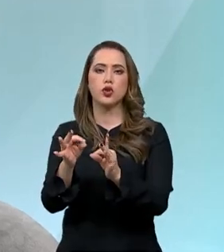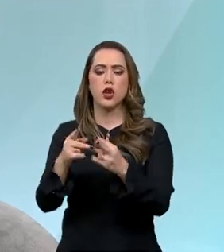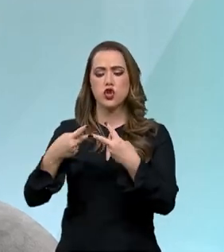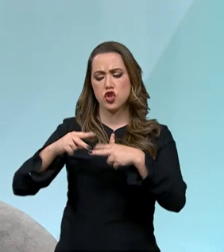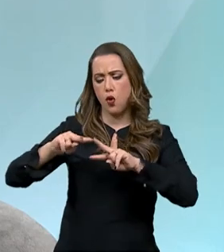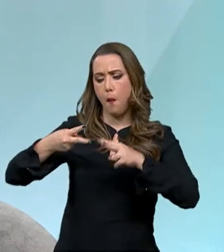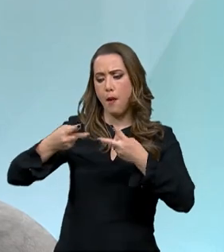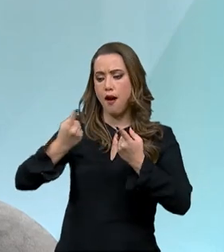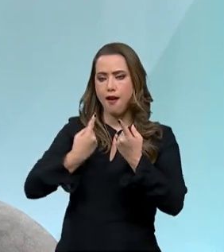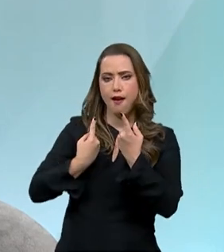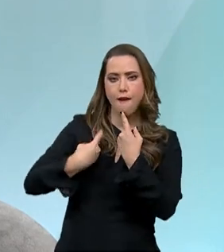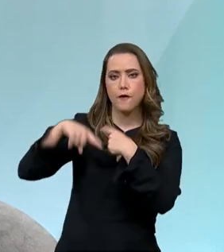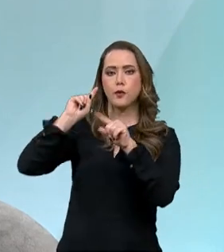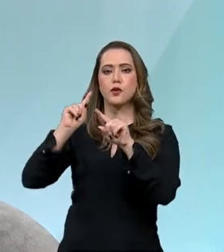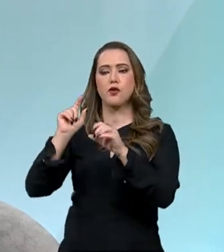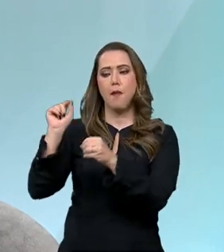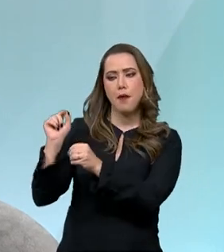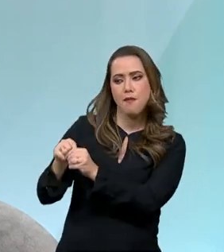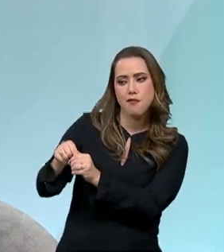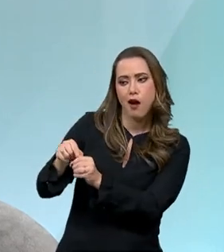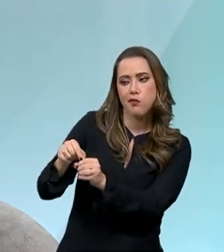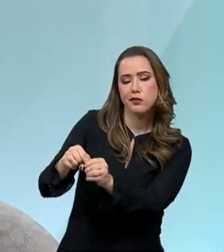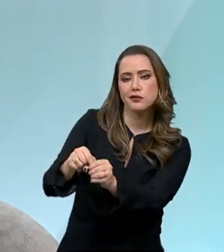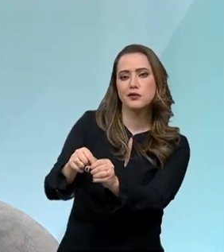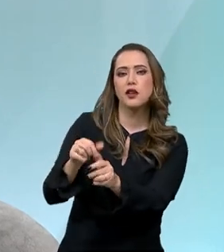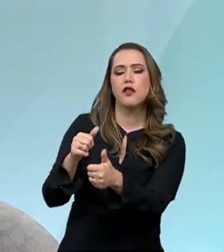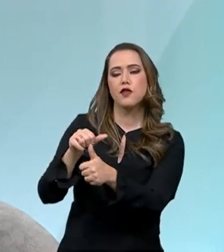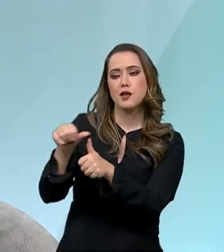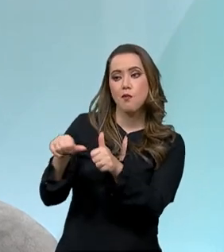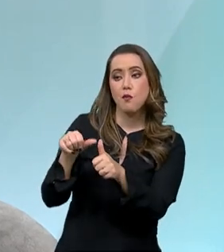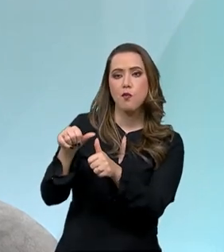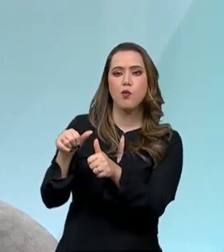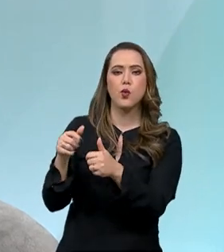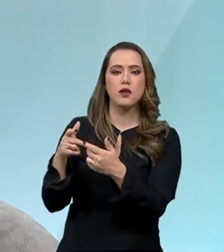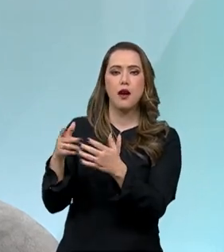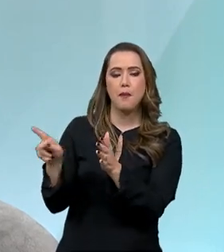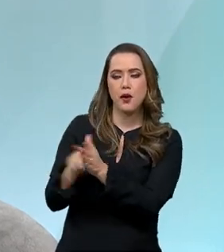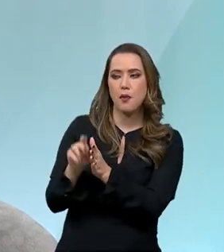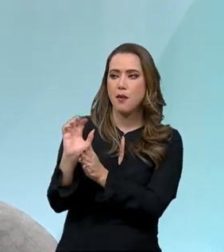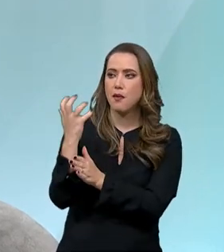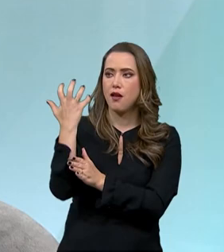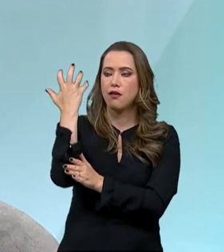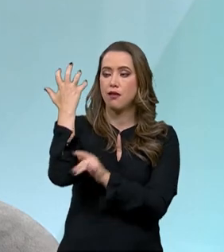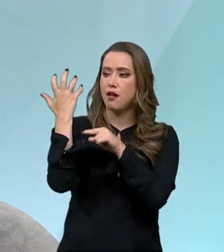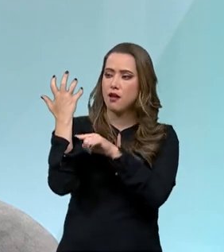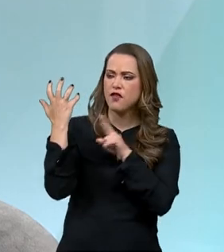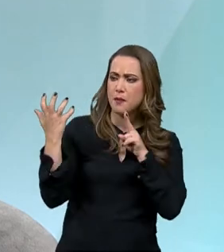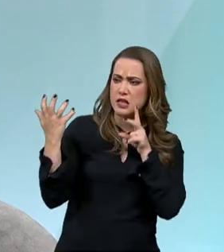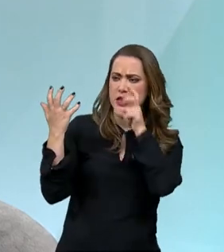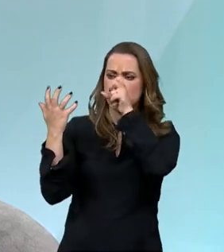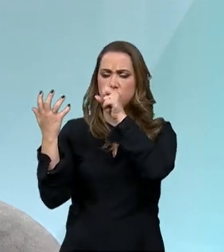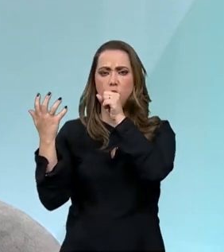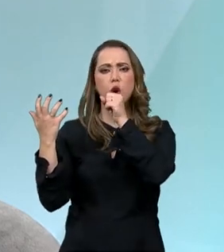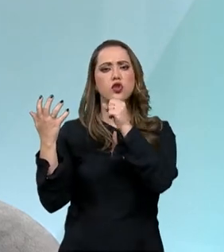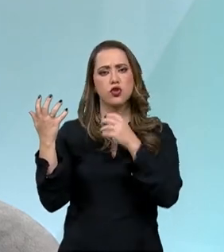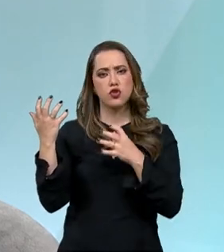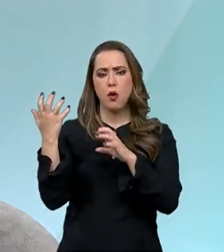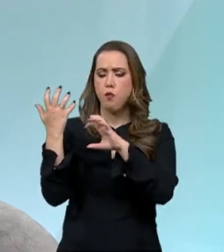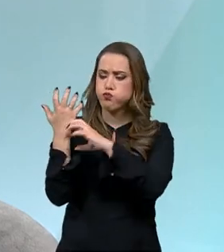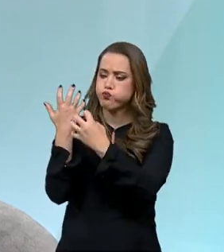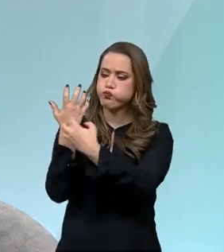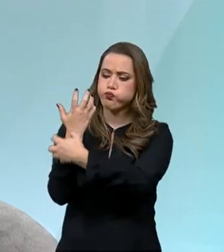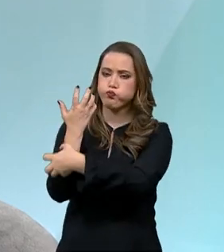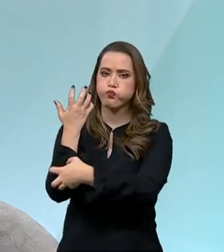genômica, você editar o genoma das plantas e de animais, para ter plantas mais produtivas, mais resistentes a